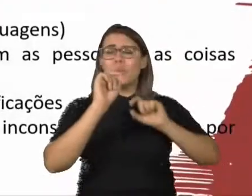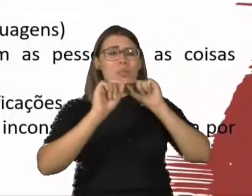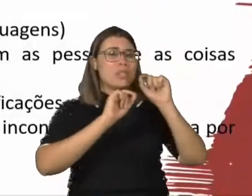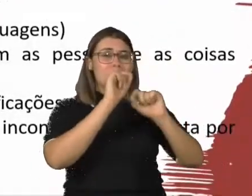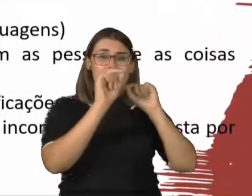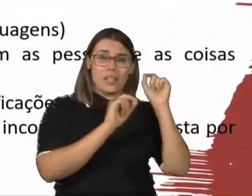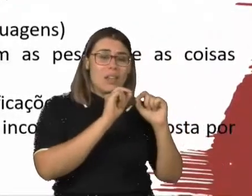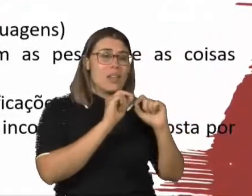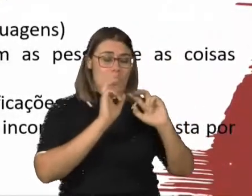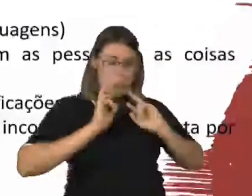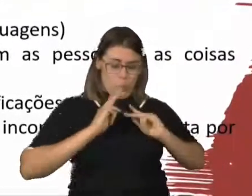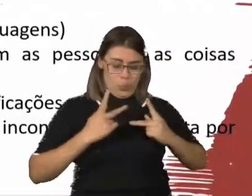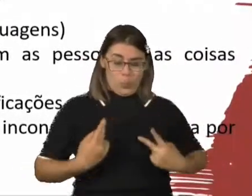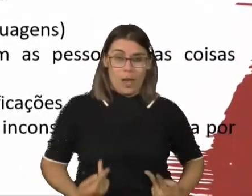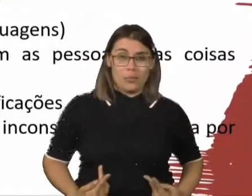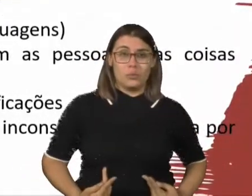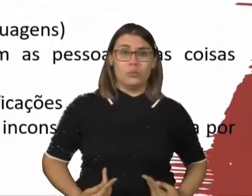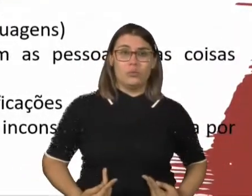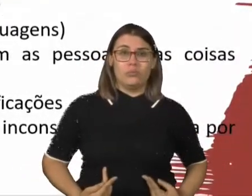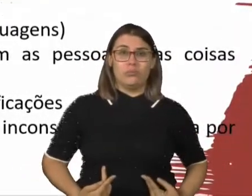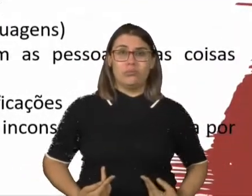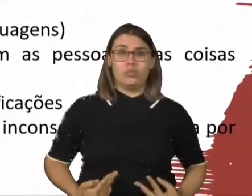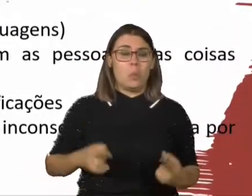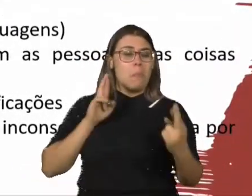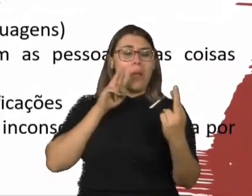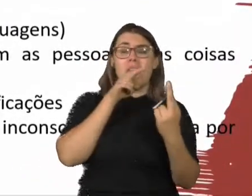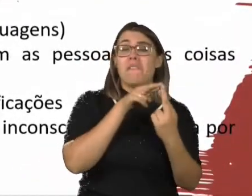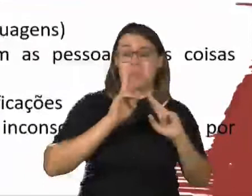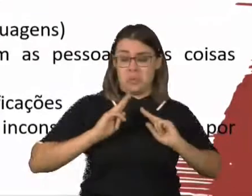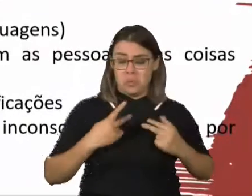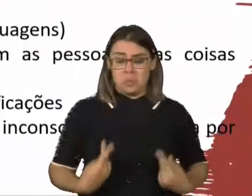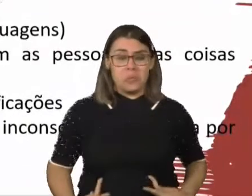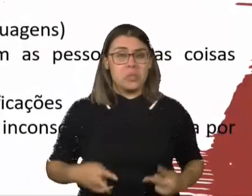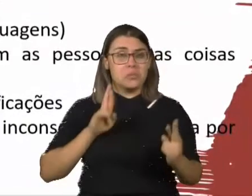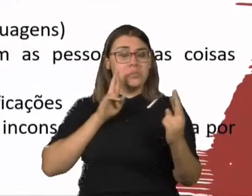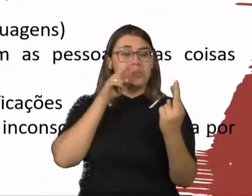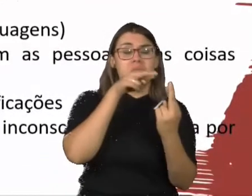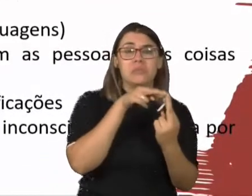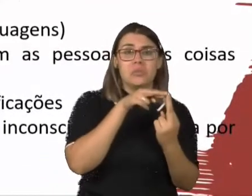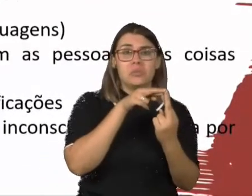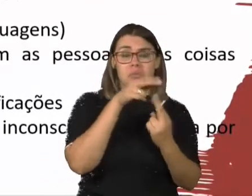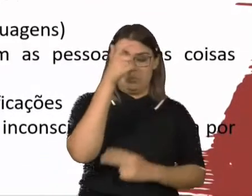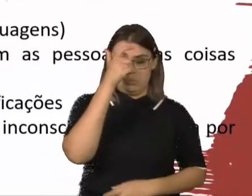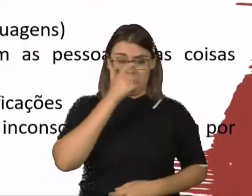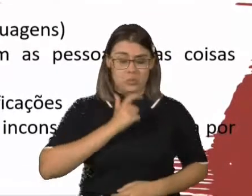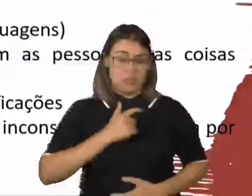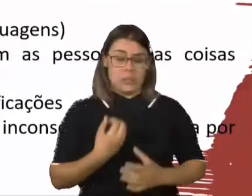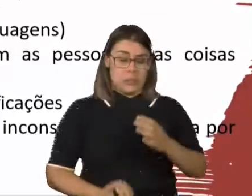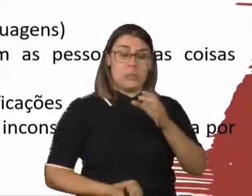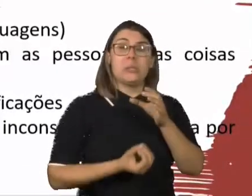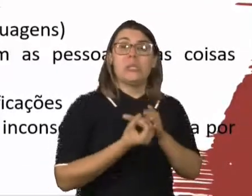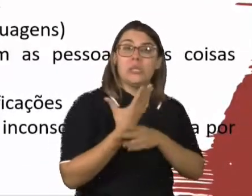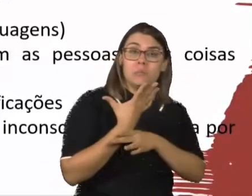esse sujeito humano? Esse sujeito humano, ele, nós não nascemos sujeitos, nós nos tornamos sujeitos, nós